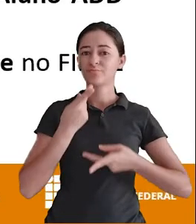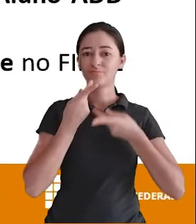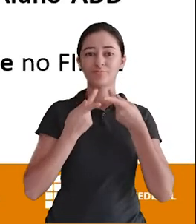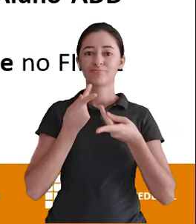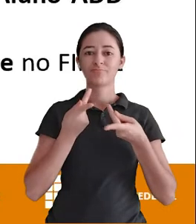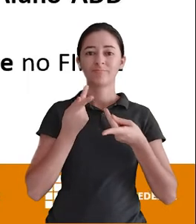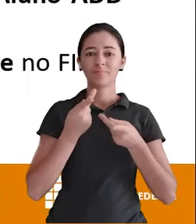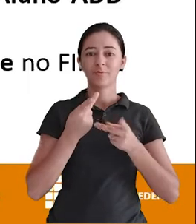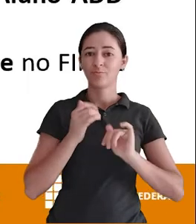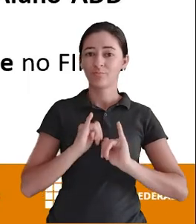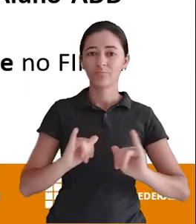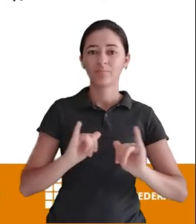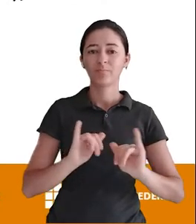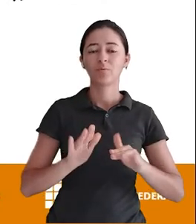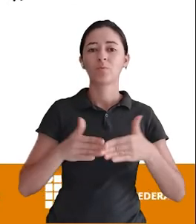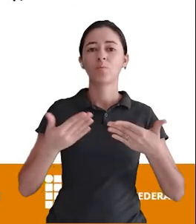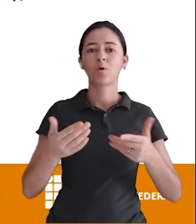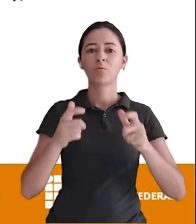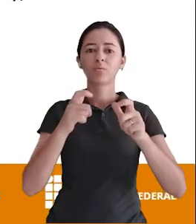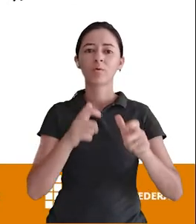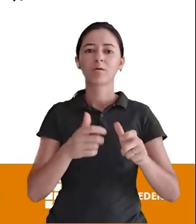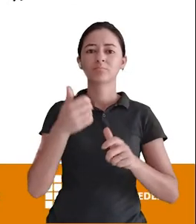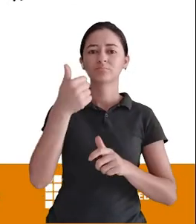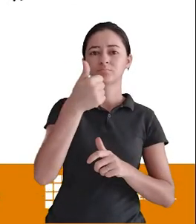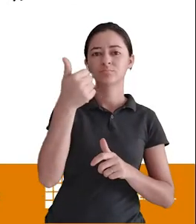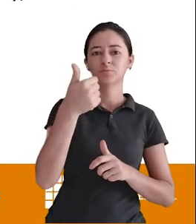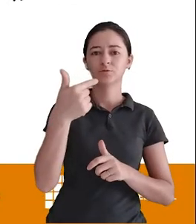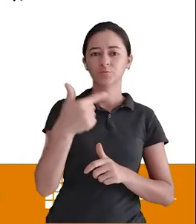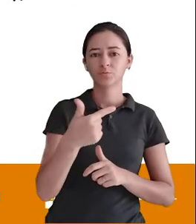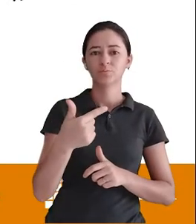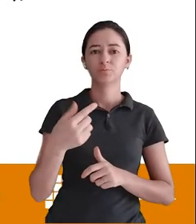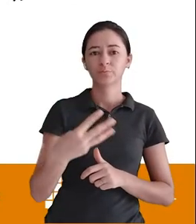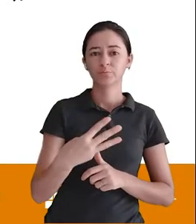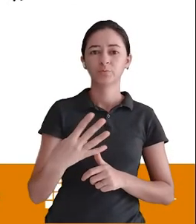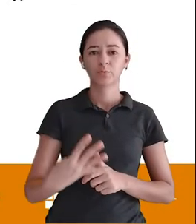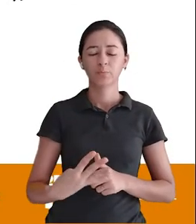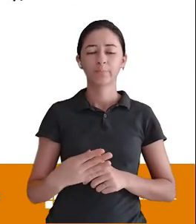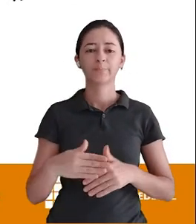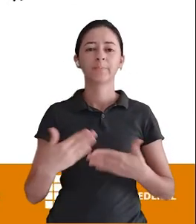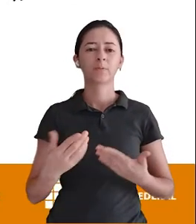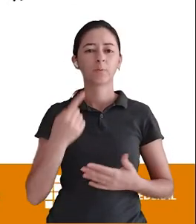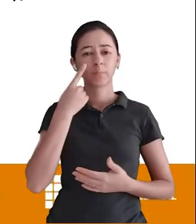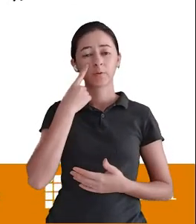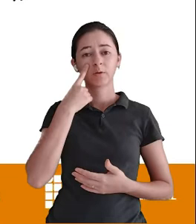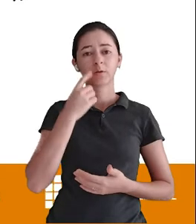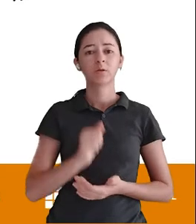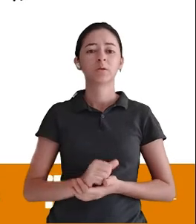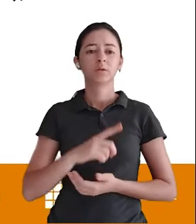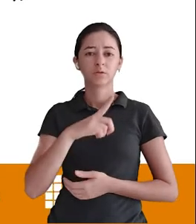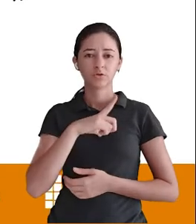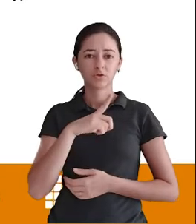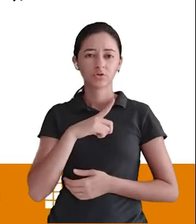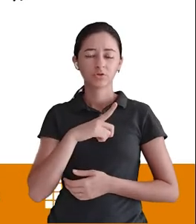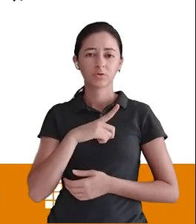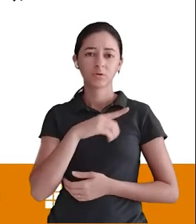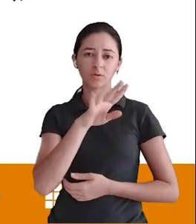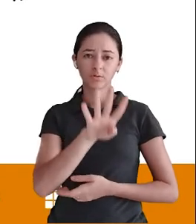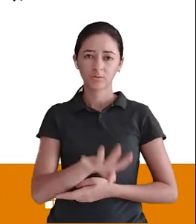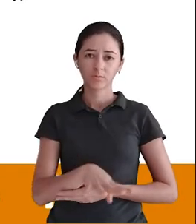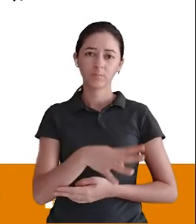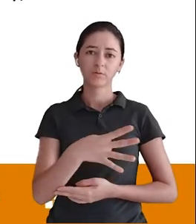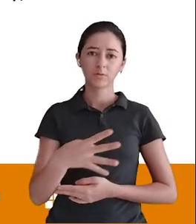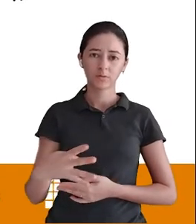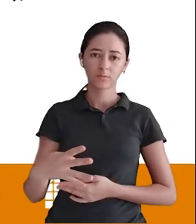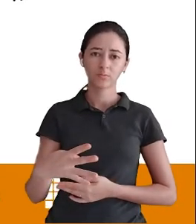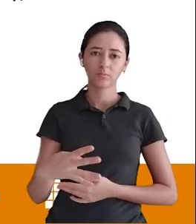posição Que ele vai entrar Então vamos aqui Um exemplo mais prático Então aqui eu tinha A tabela Né Vamos